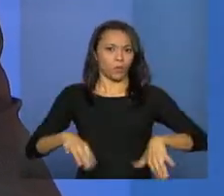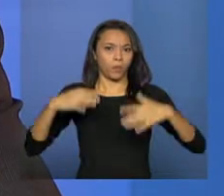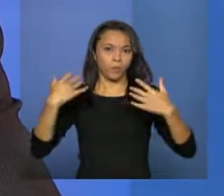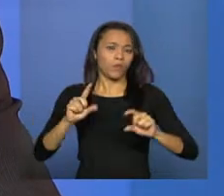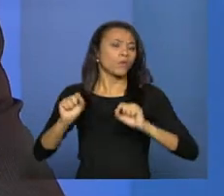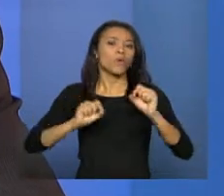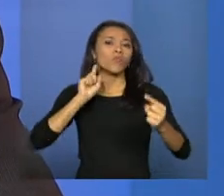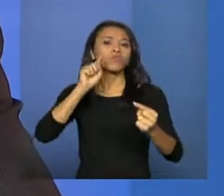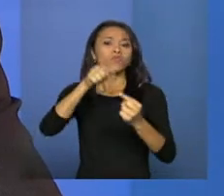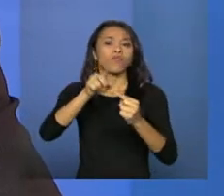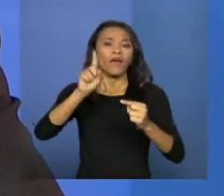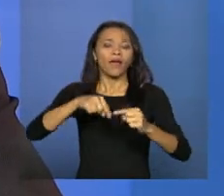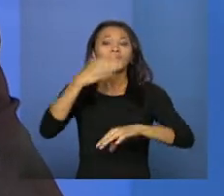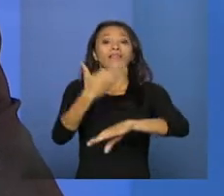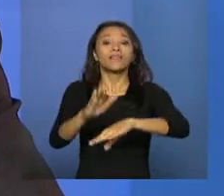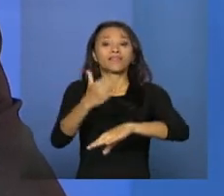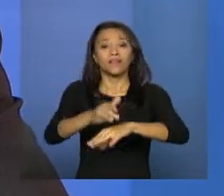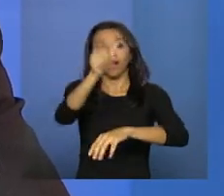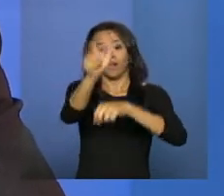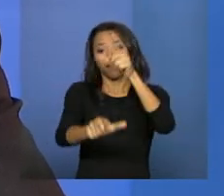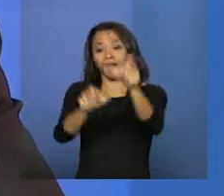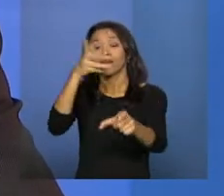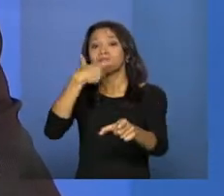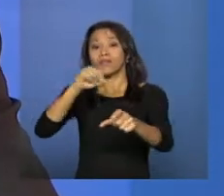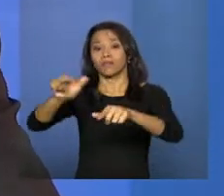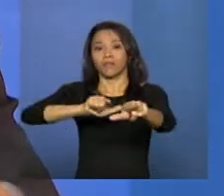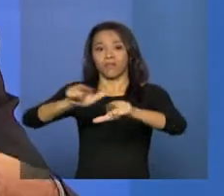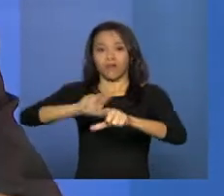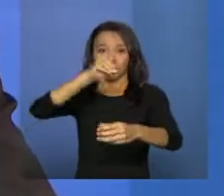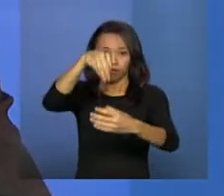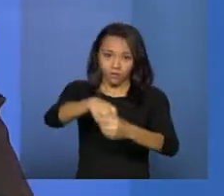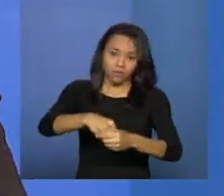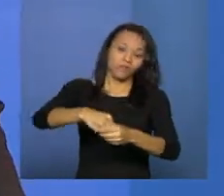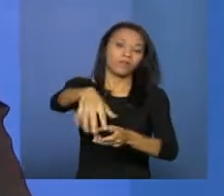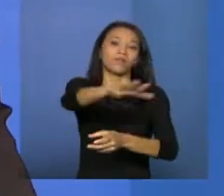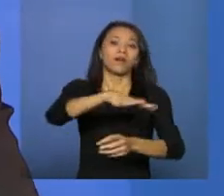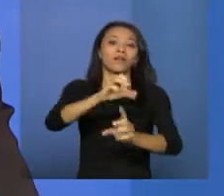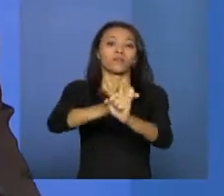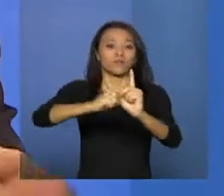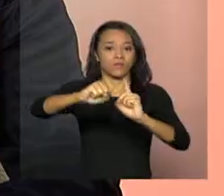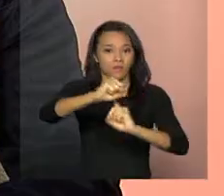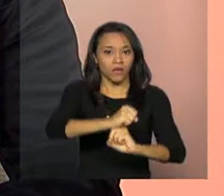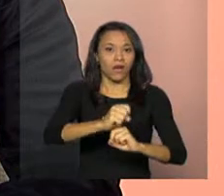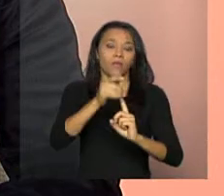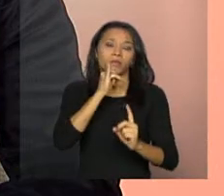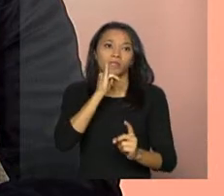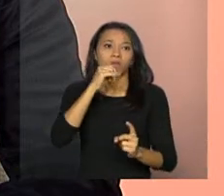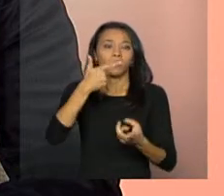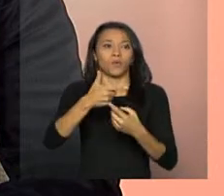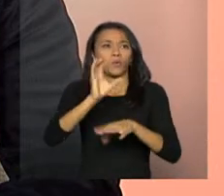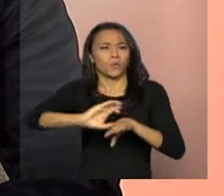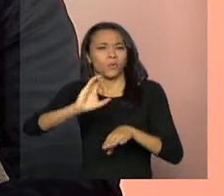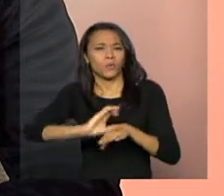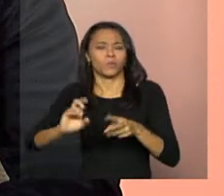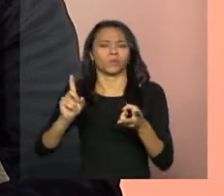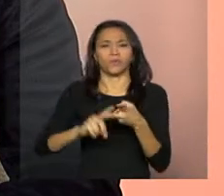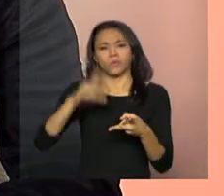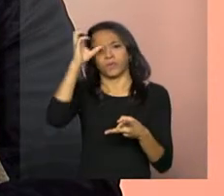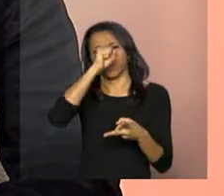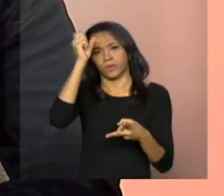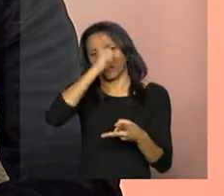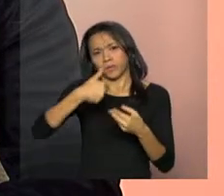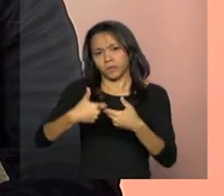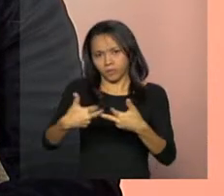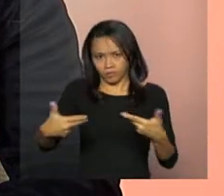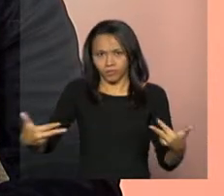capacitação dos trabalhadores do sistema único de assistência social. Então, aliado à profissionalização, aliado a todo um processo